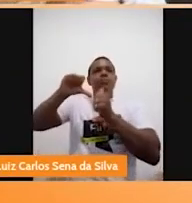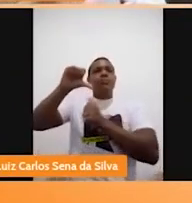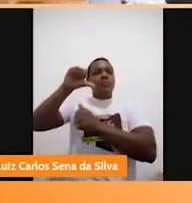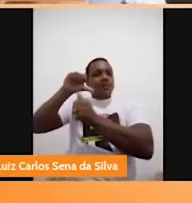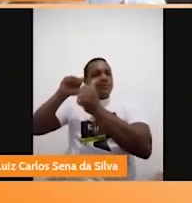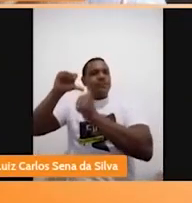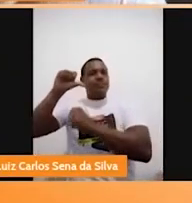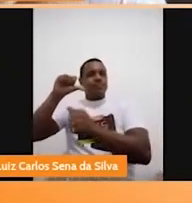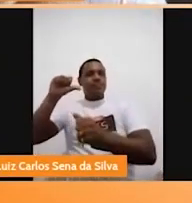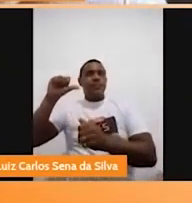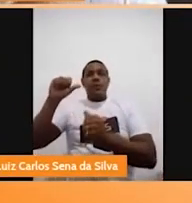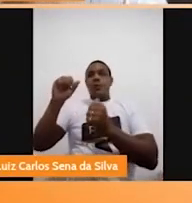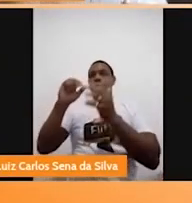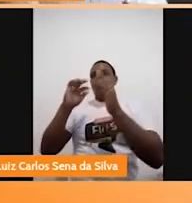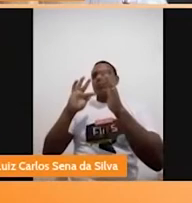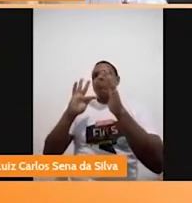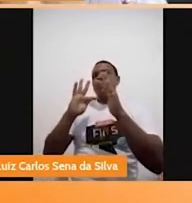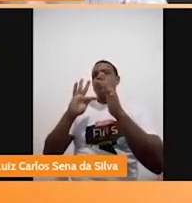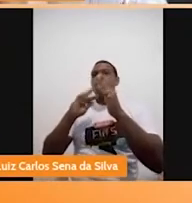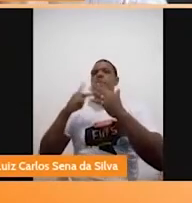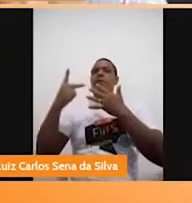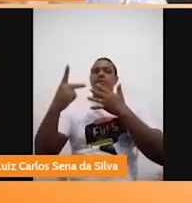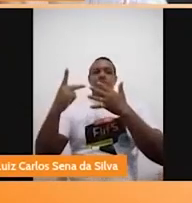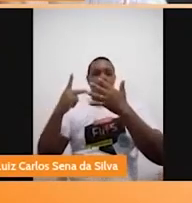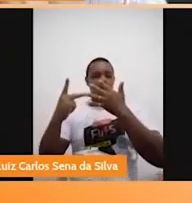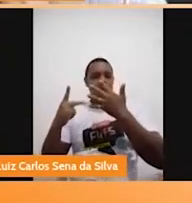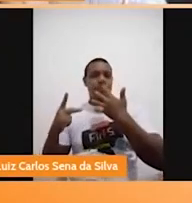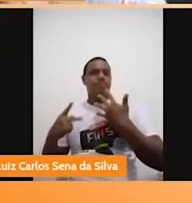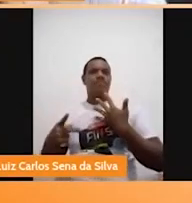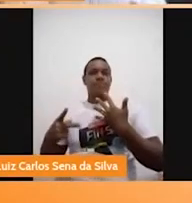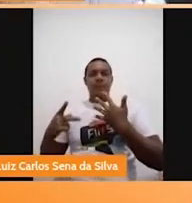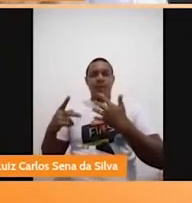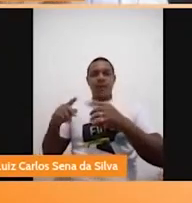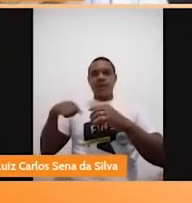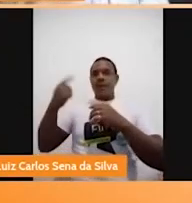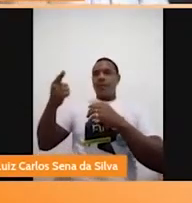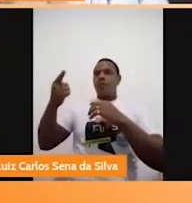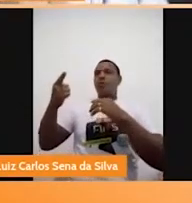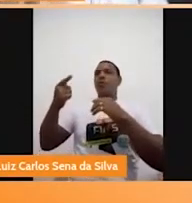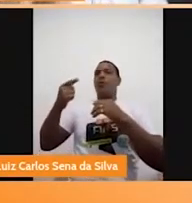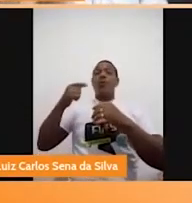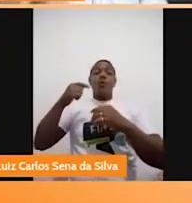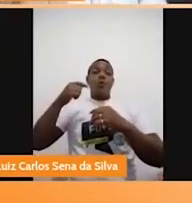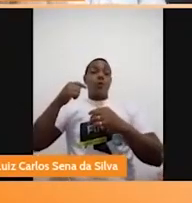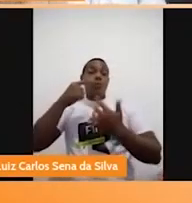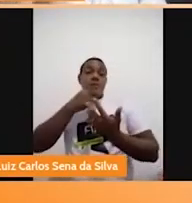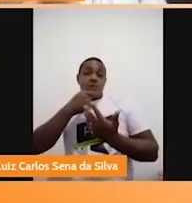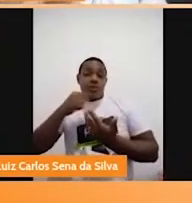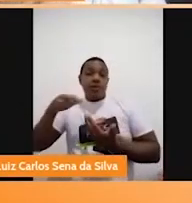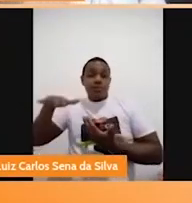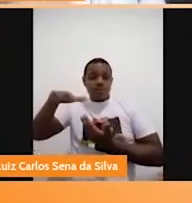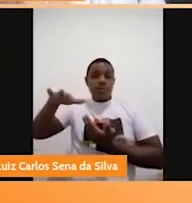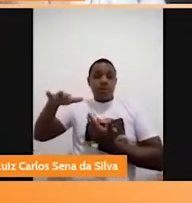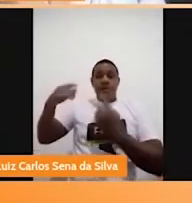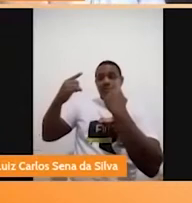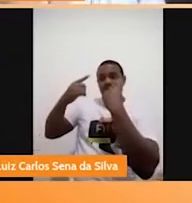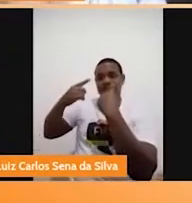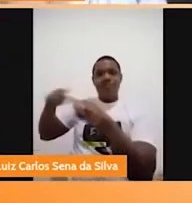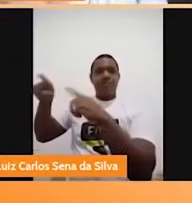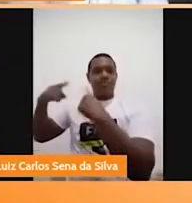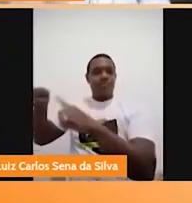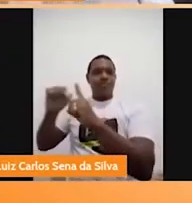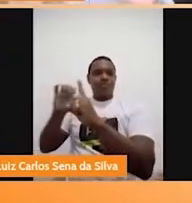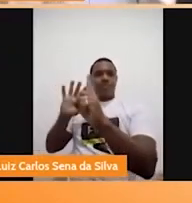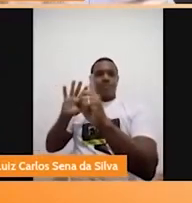protagonista lá e daquele que pratica o bullying, no caso, o Breno. Esse foi o mote, esse foi o argumento, foi o que me pediu a